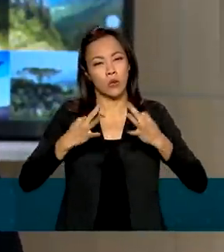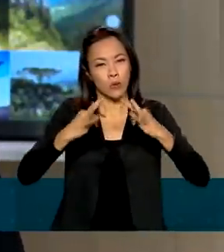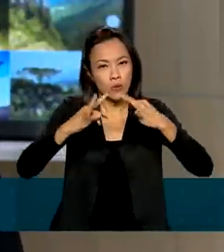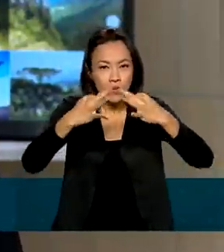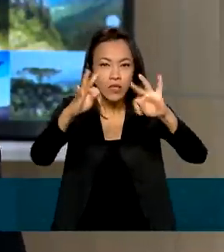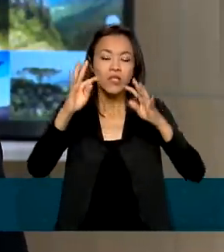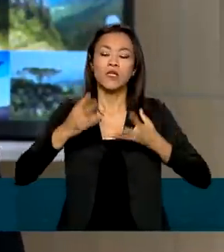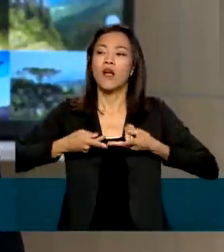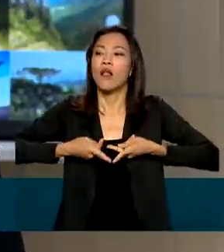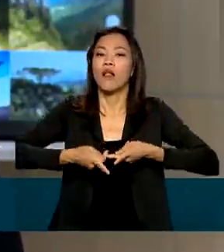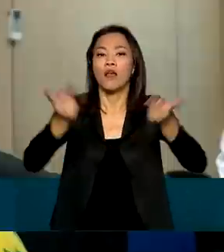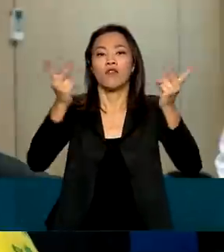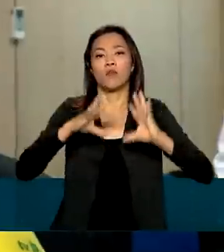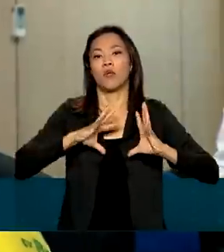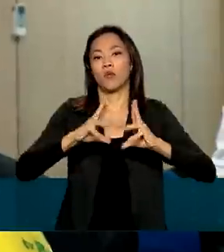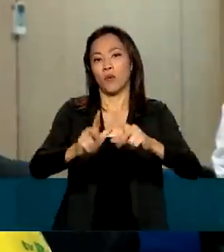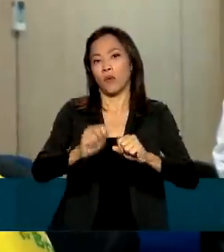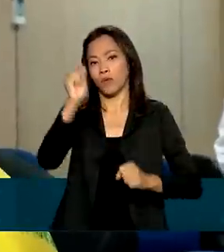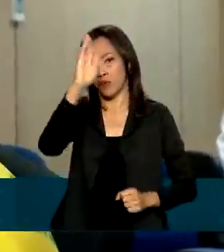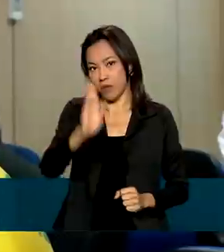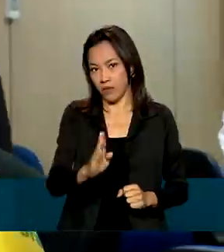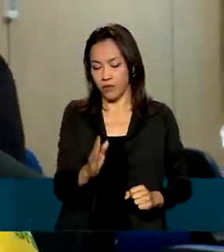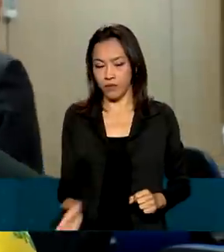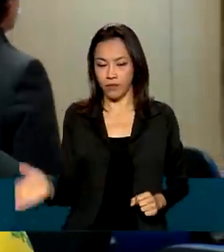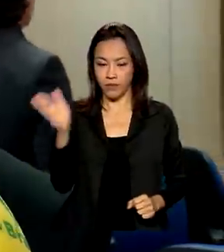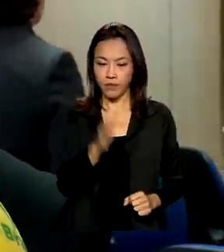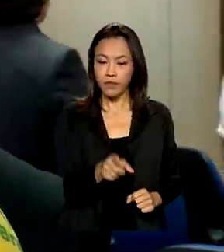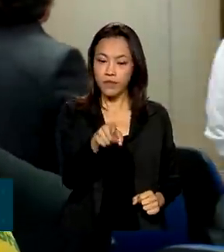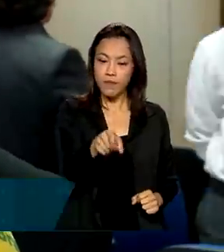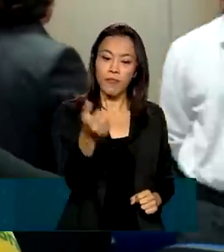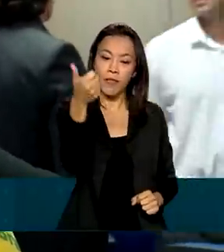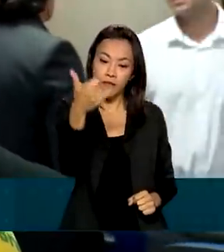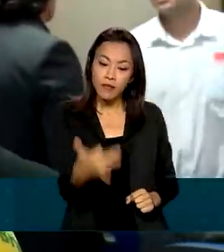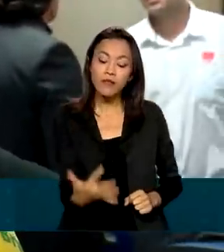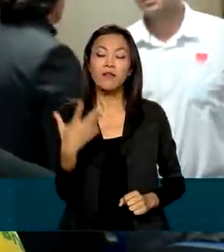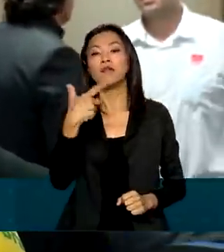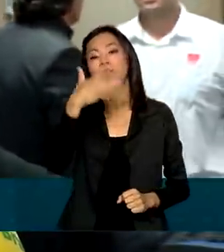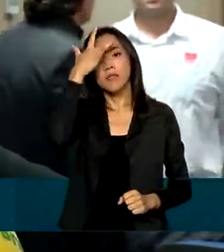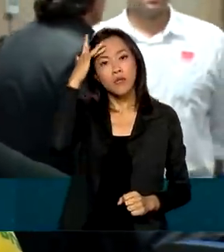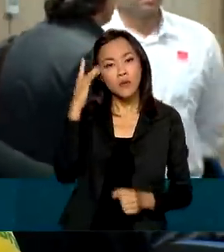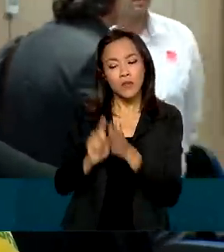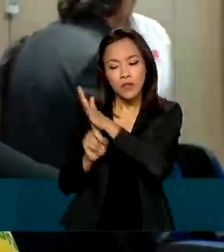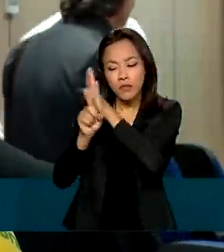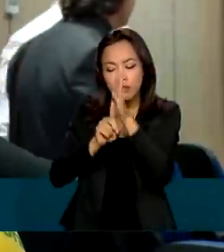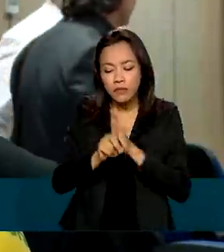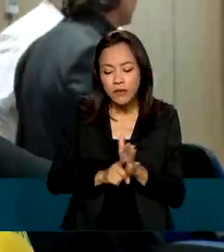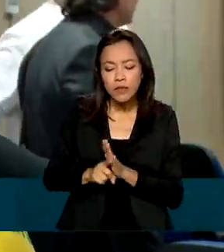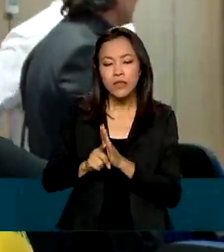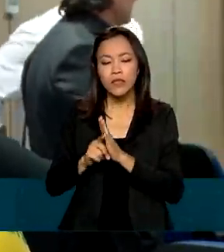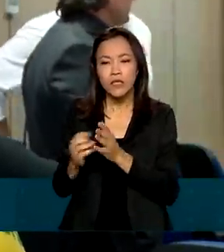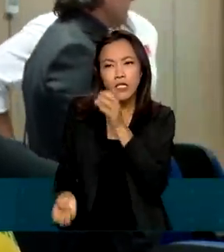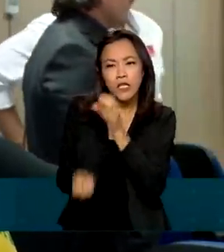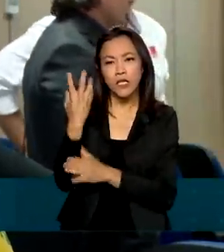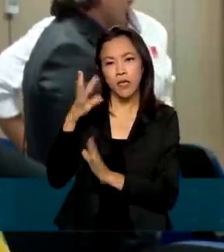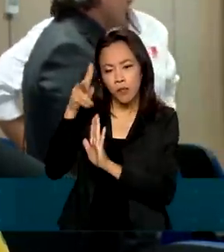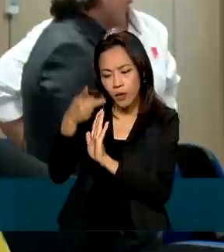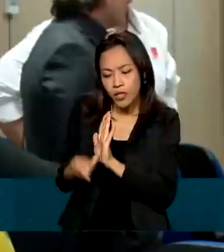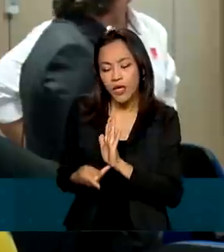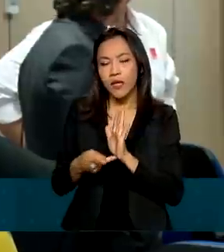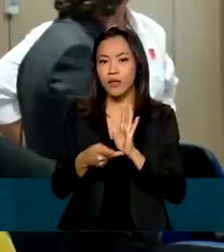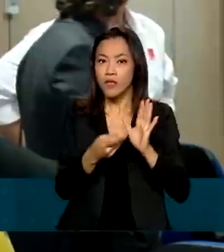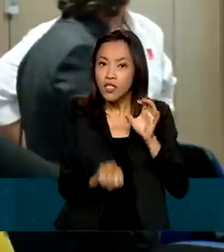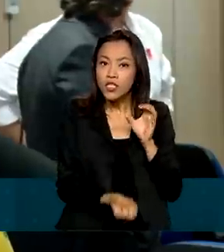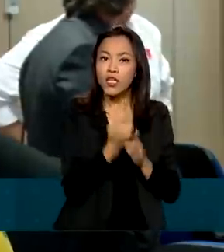isso para todos aqui no Brasil. O que vai acontecer são desenvolvedores de projetos, desenvolverem os projetos para gerarem os créditos, para